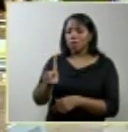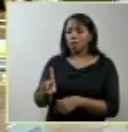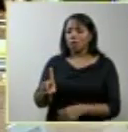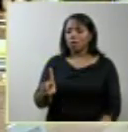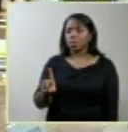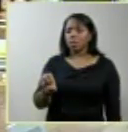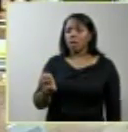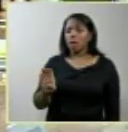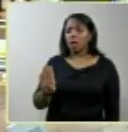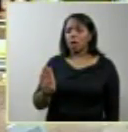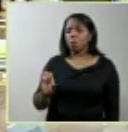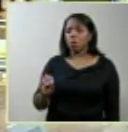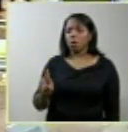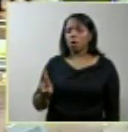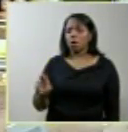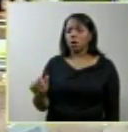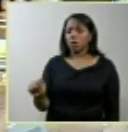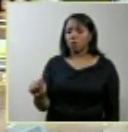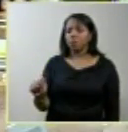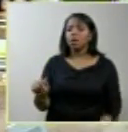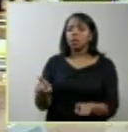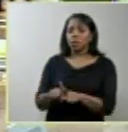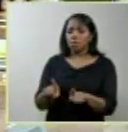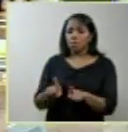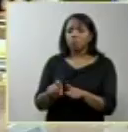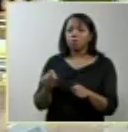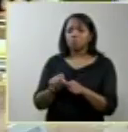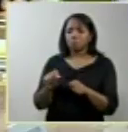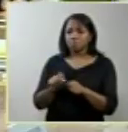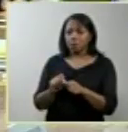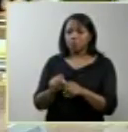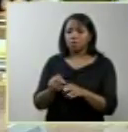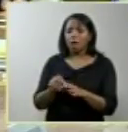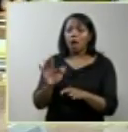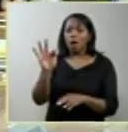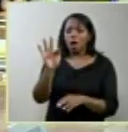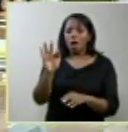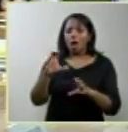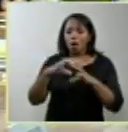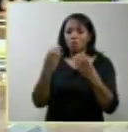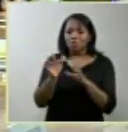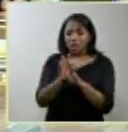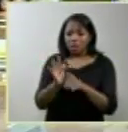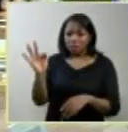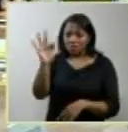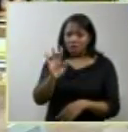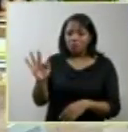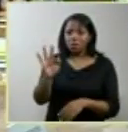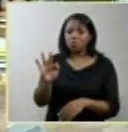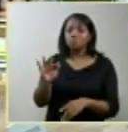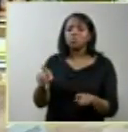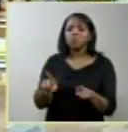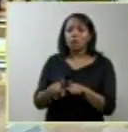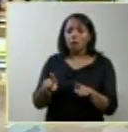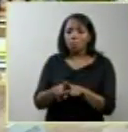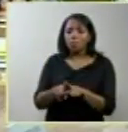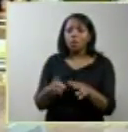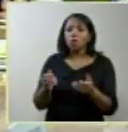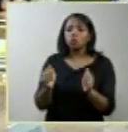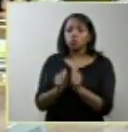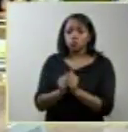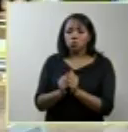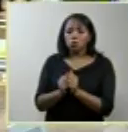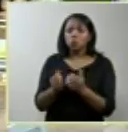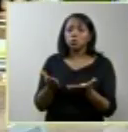ela foi proposta pela Confederação Nacional dos Trabalhadores na Saúde liderada pelo doutor José Caetano